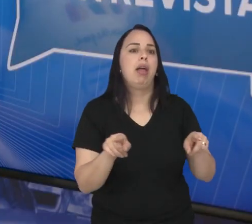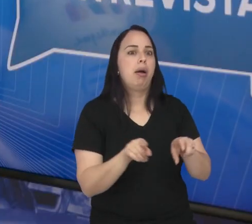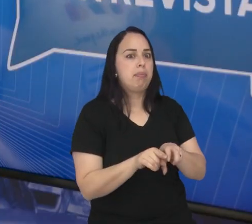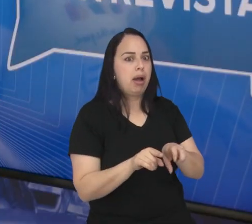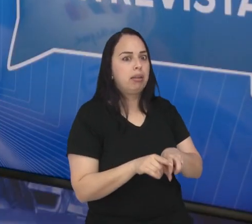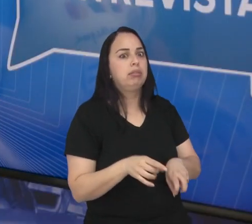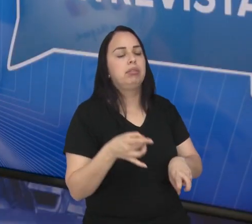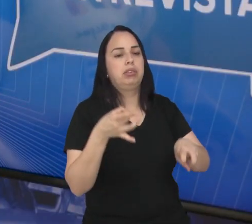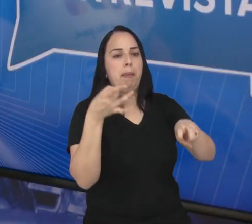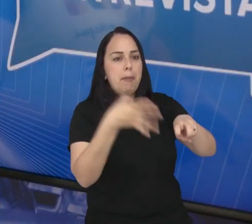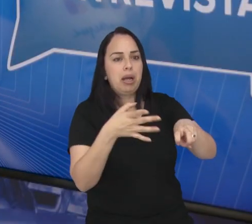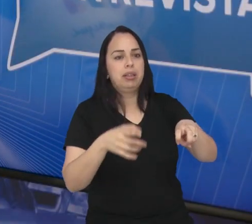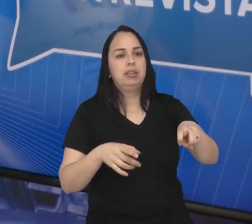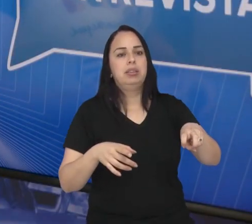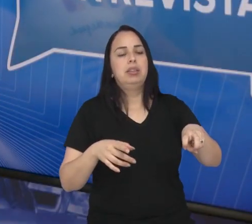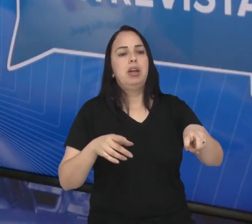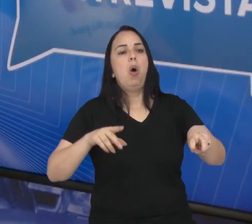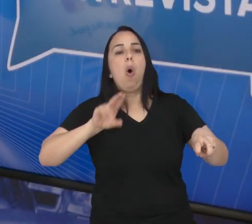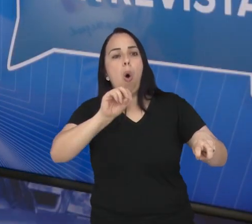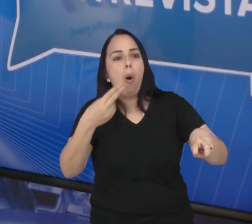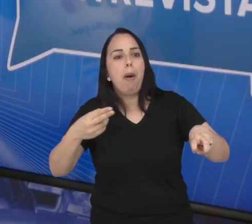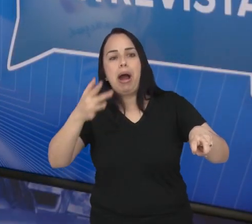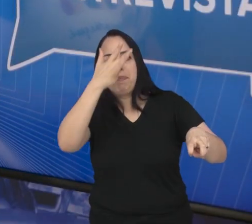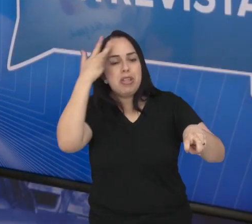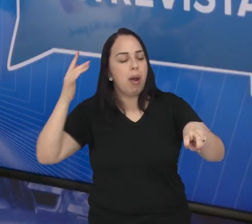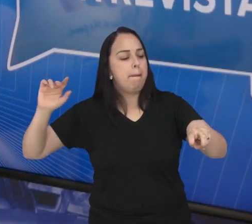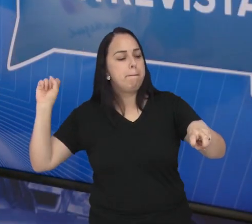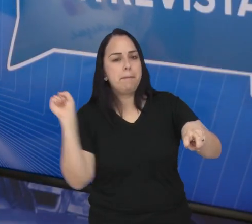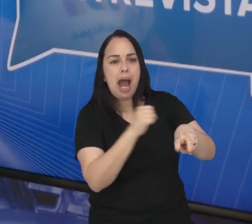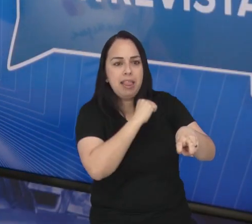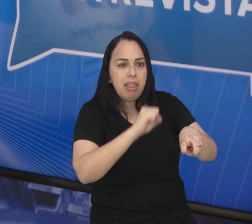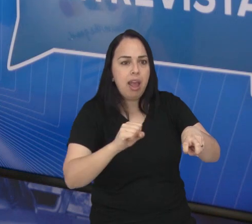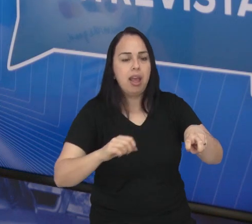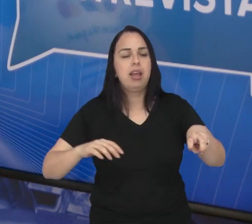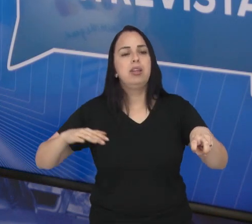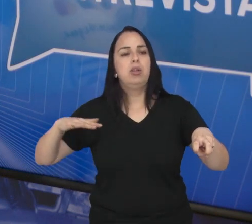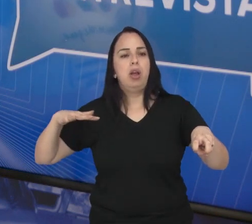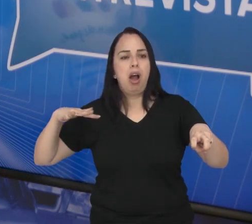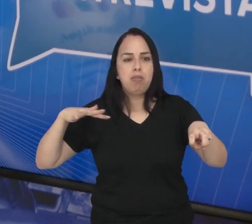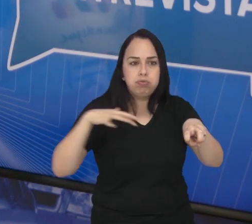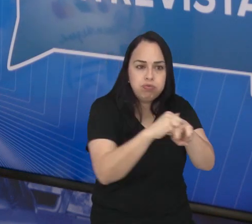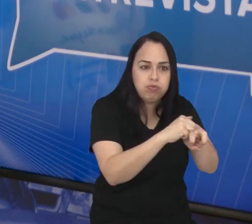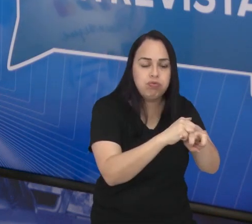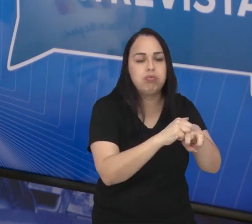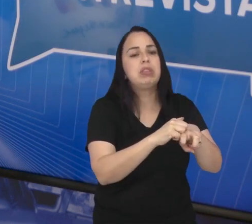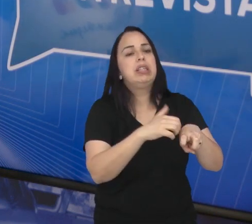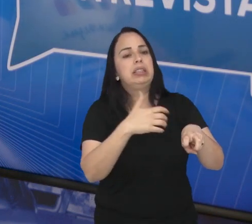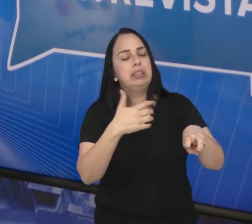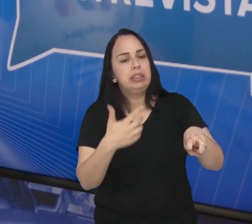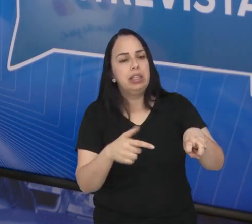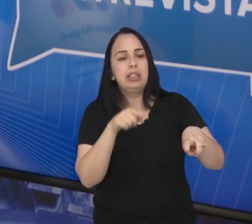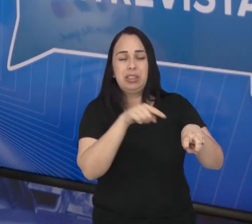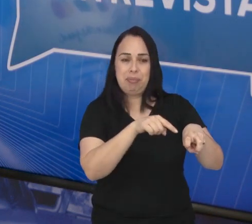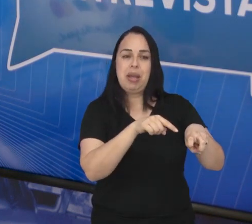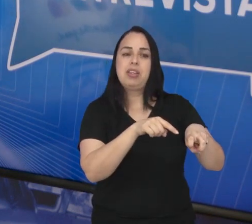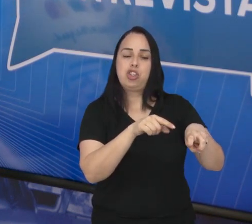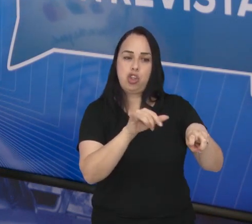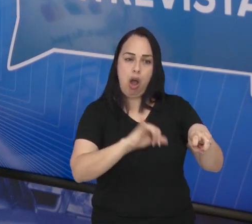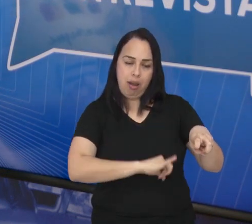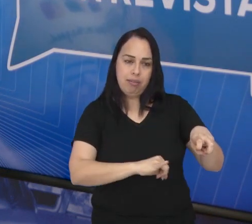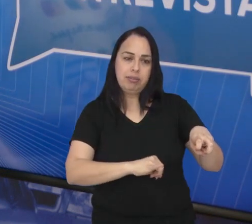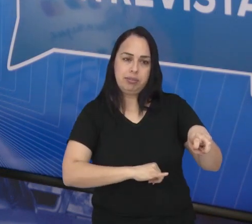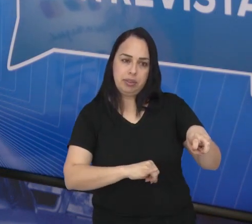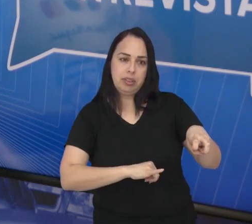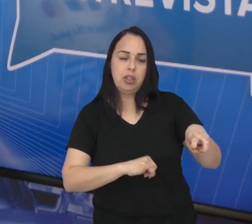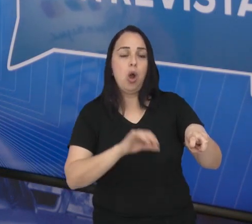crueldades, né? De baterem nesse animal, a questão de acidente mesmo, né? Não só o animal, mas